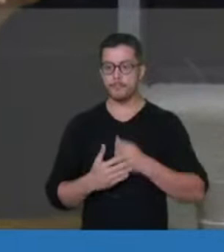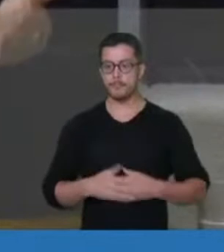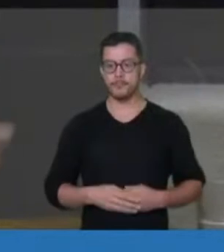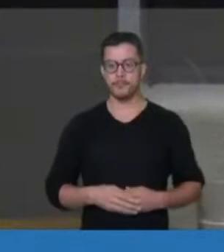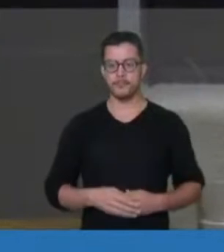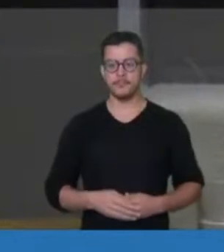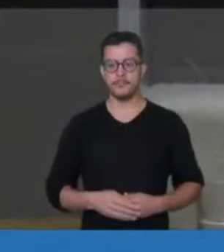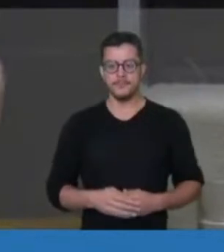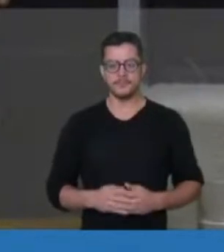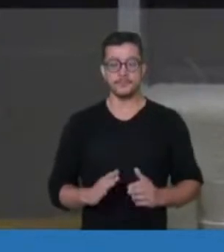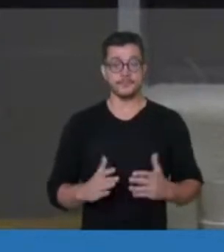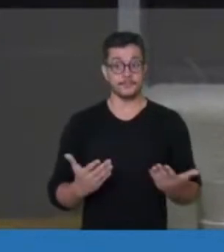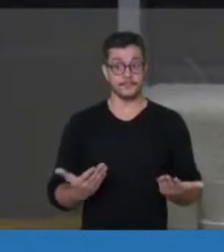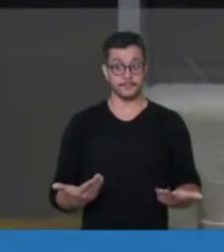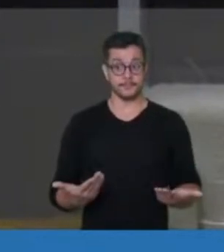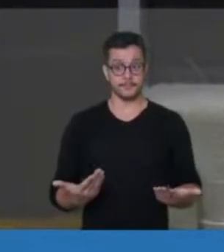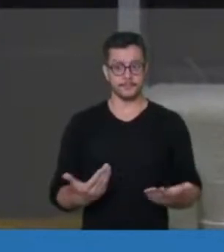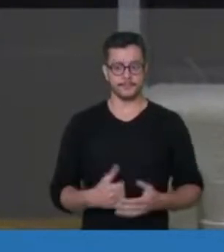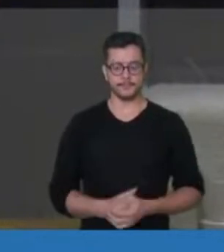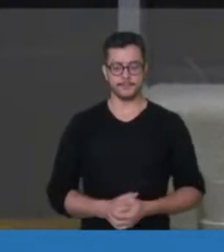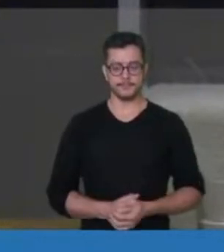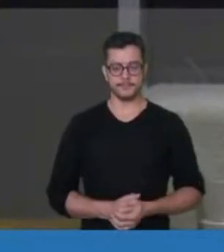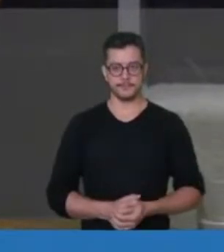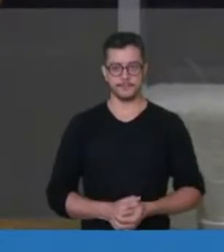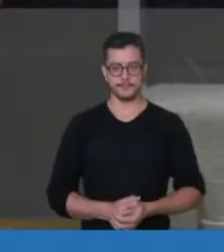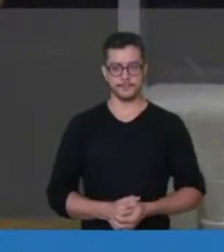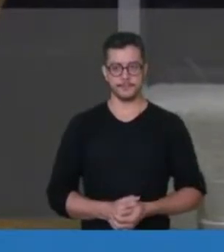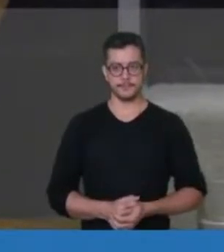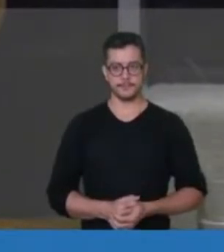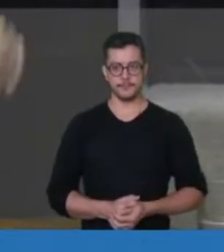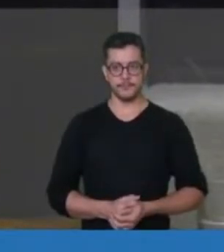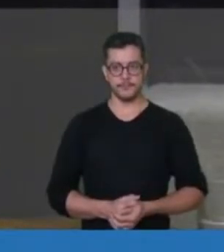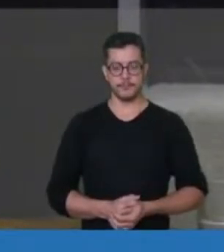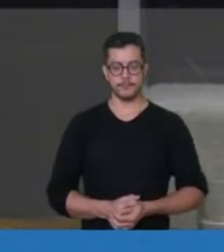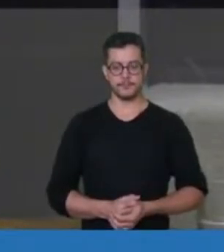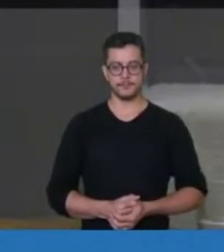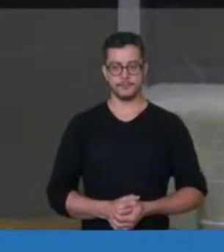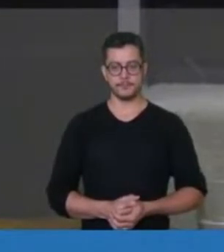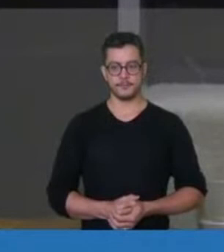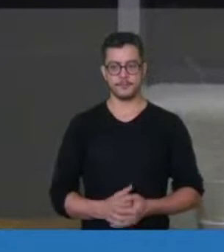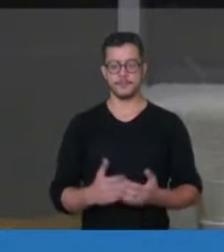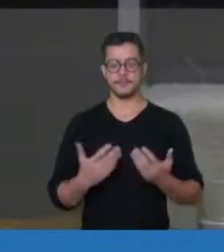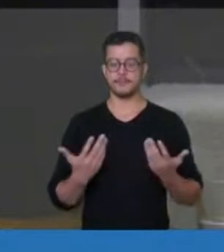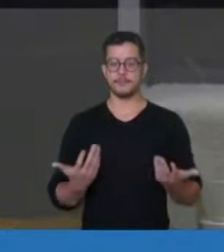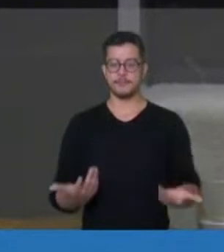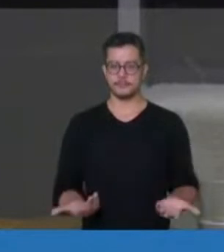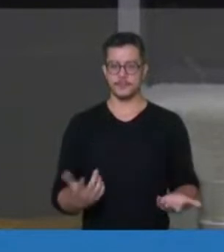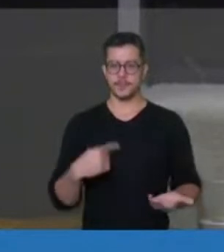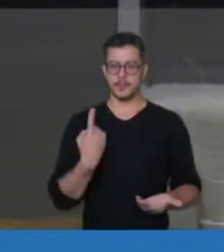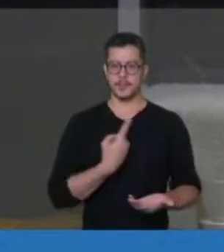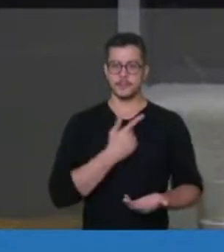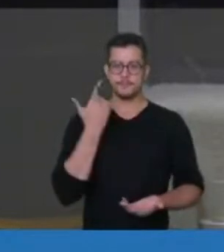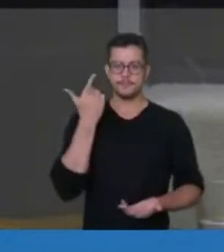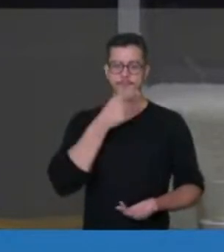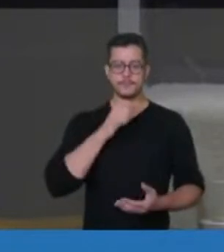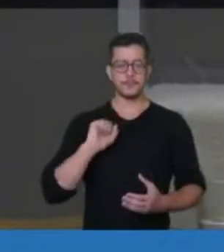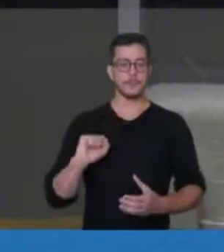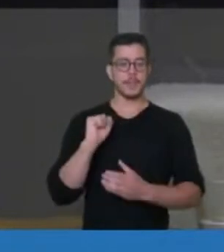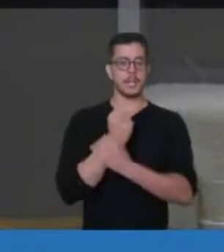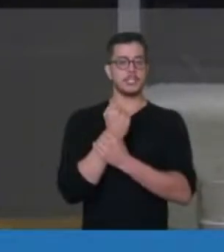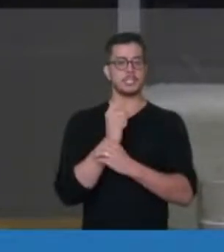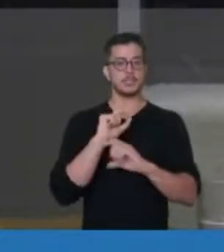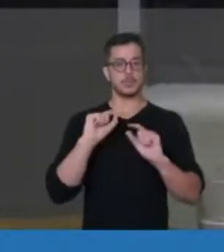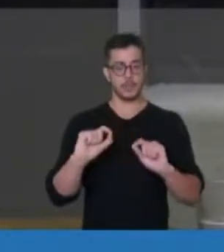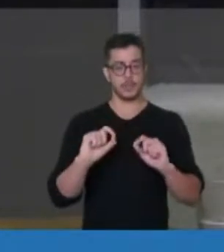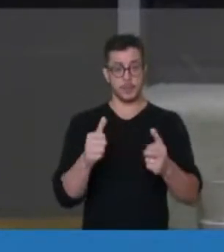que nós possamos assegurar aquilo que está no Estatuto da